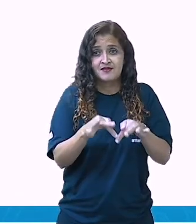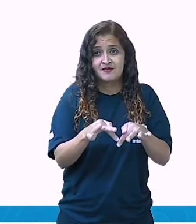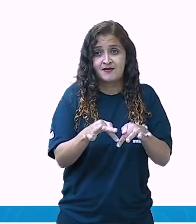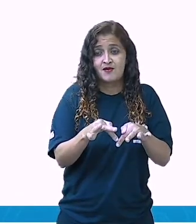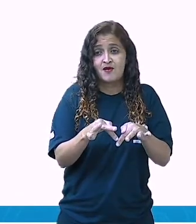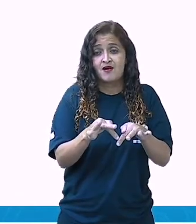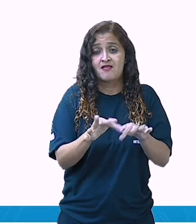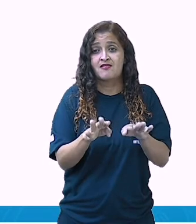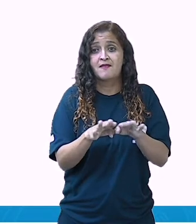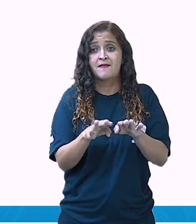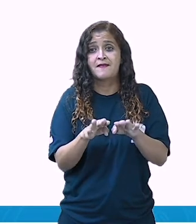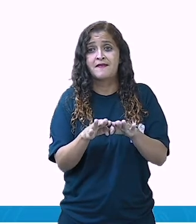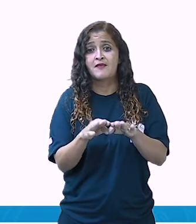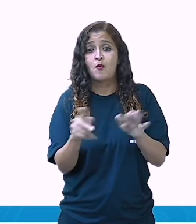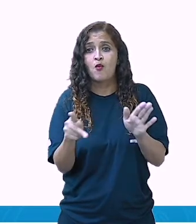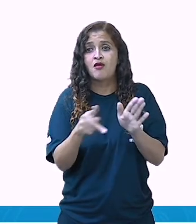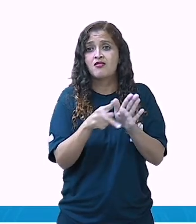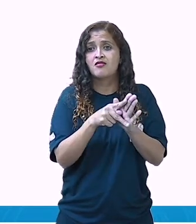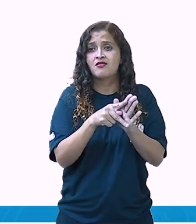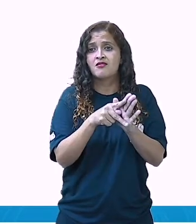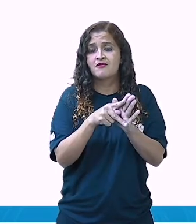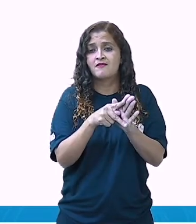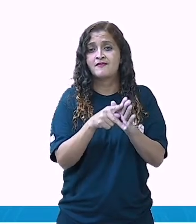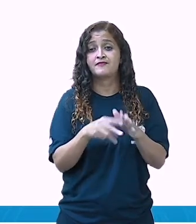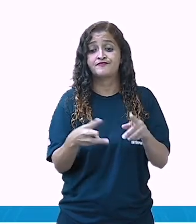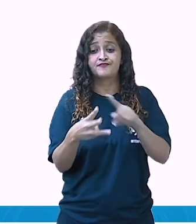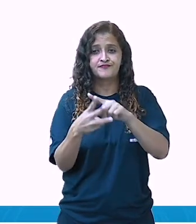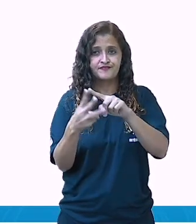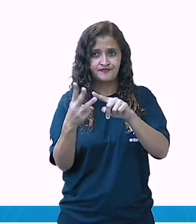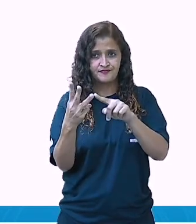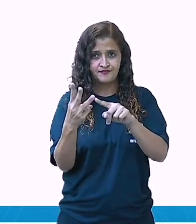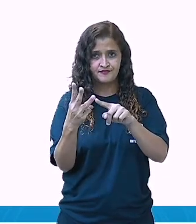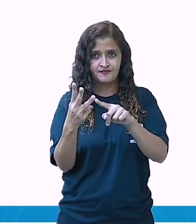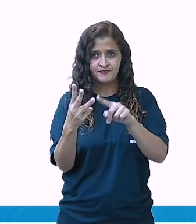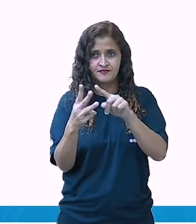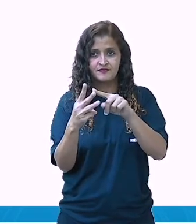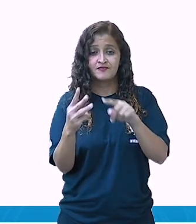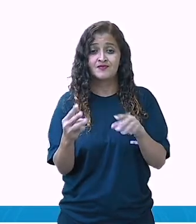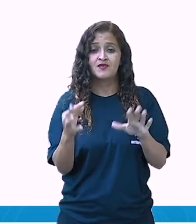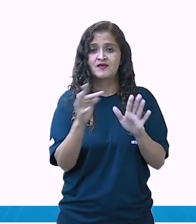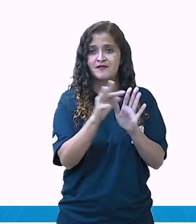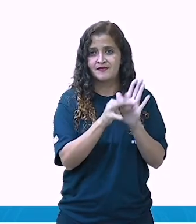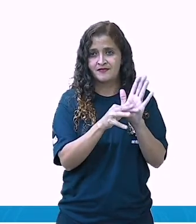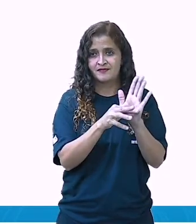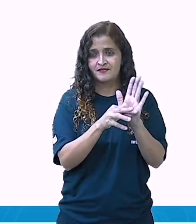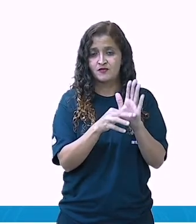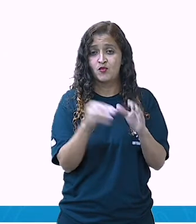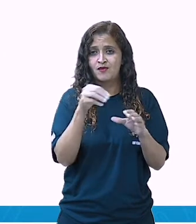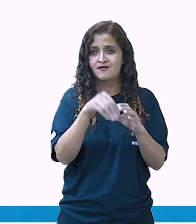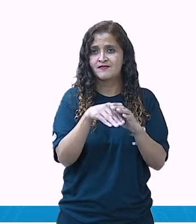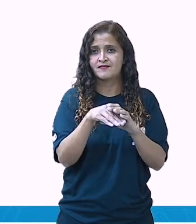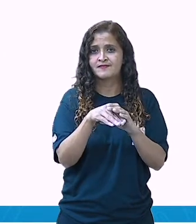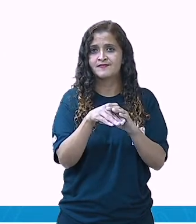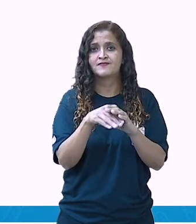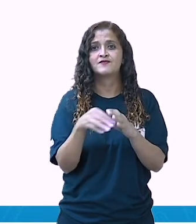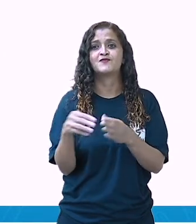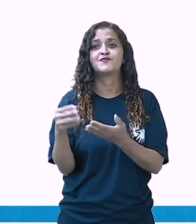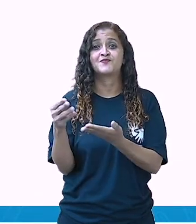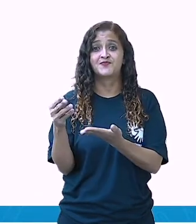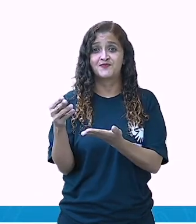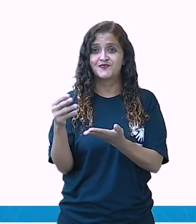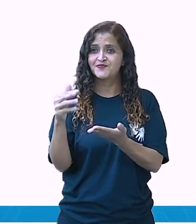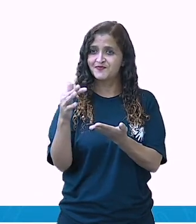próprio. Aqui ele não especifica. Ele pede três substantivos que tem no poema. Aí a gente pegou, né?